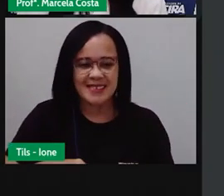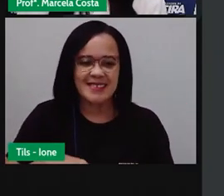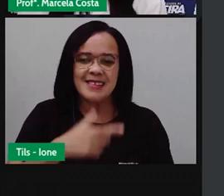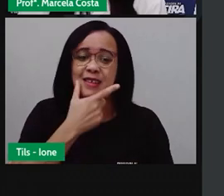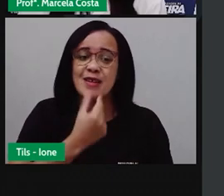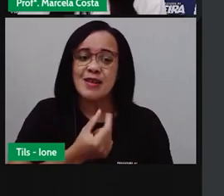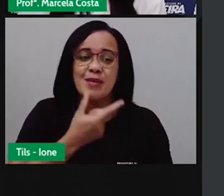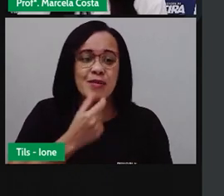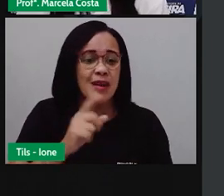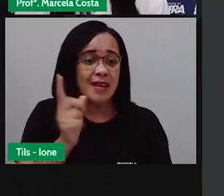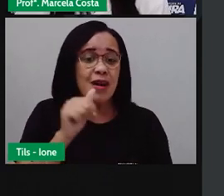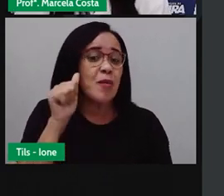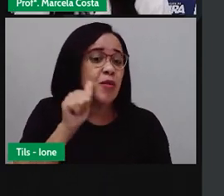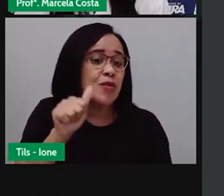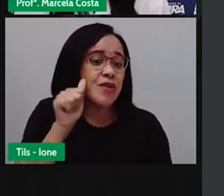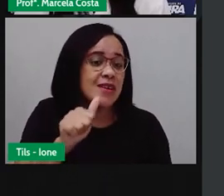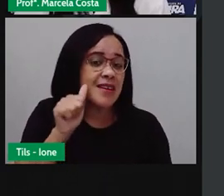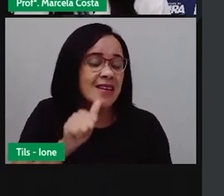é uma mulher. Olha,